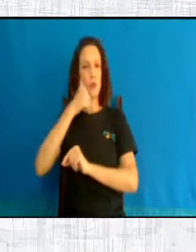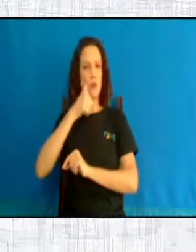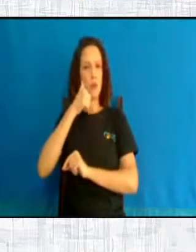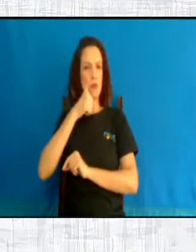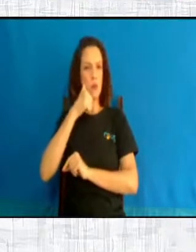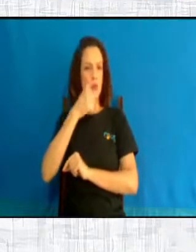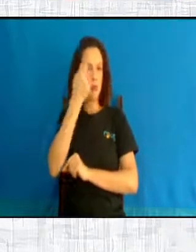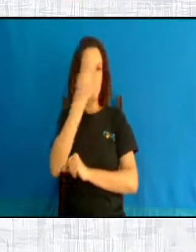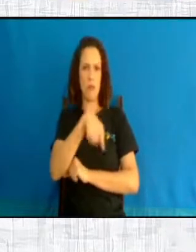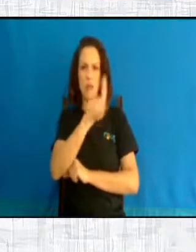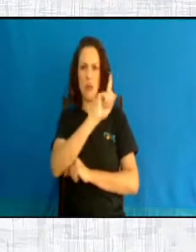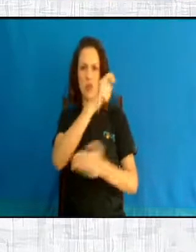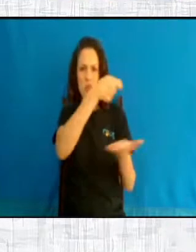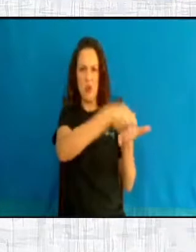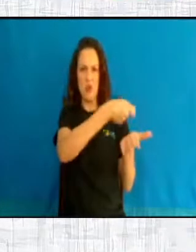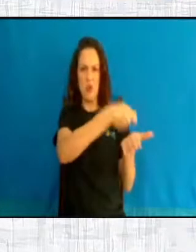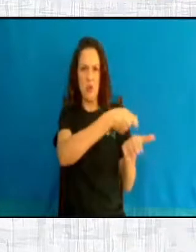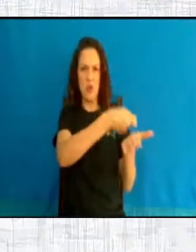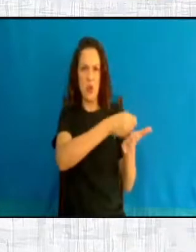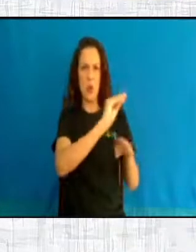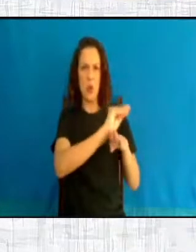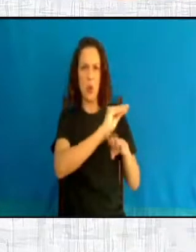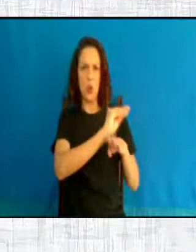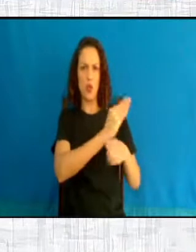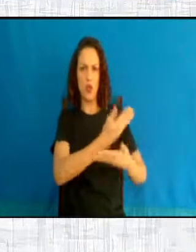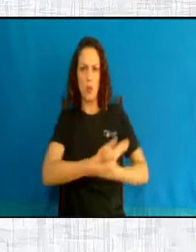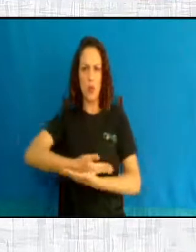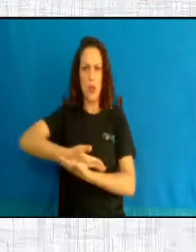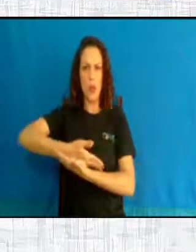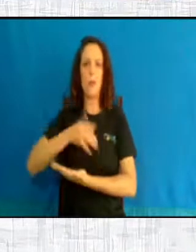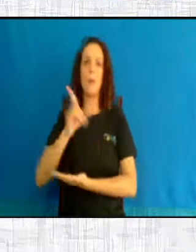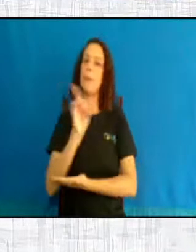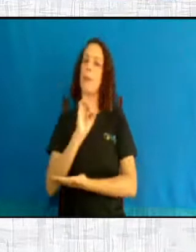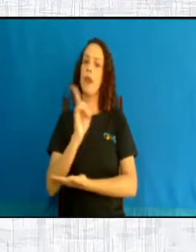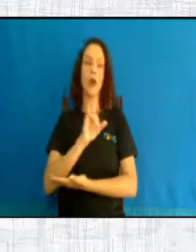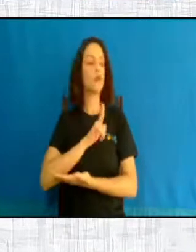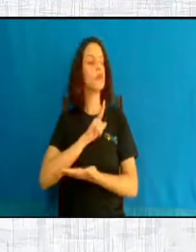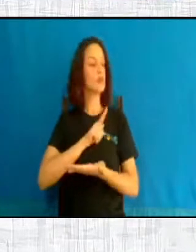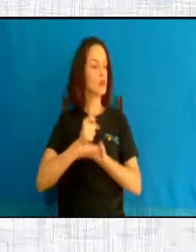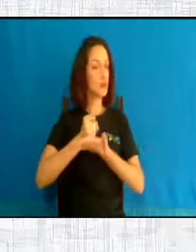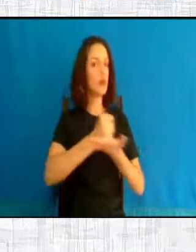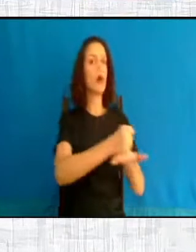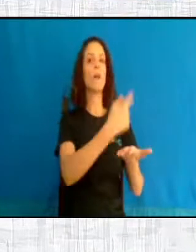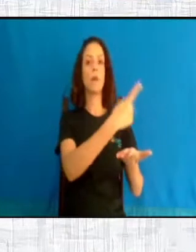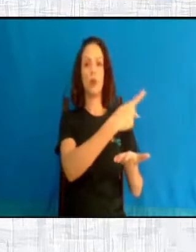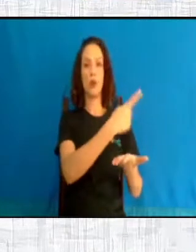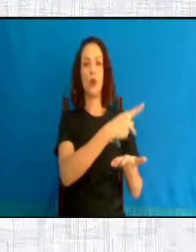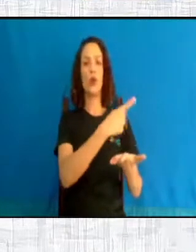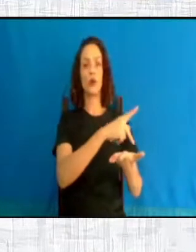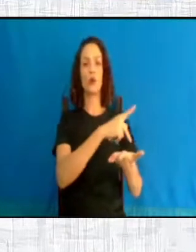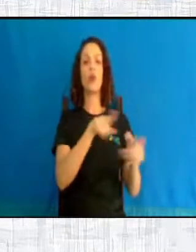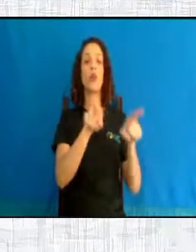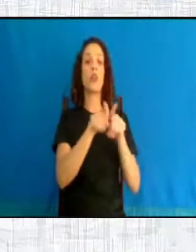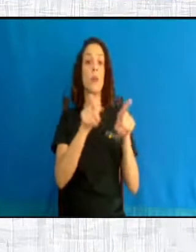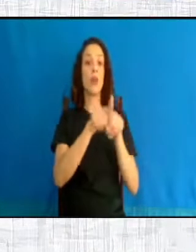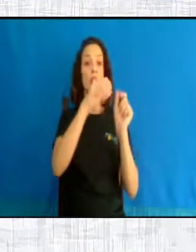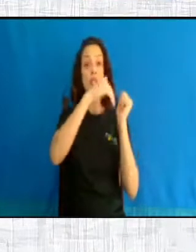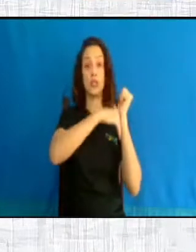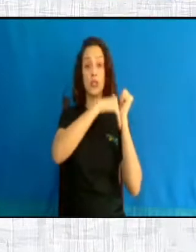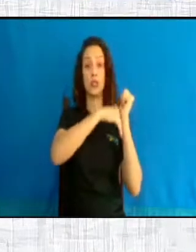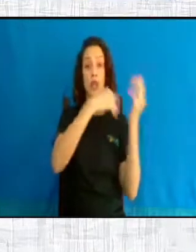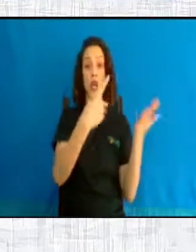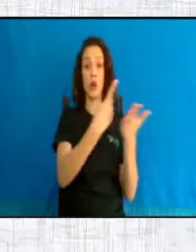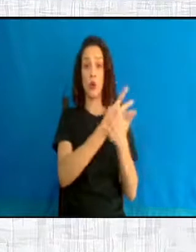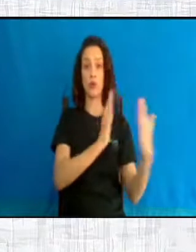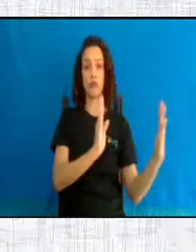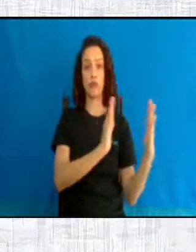criança. Ela pode doar imediatamente. Tem todo o apoio. É sigiloso o processo. E ela ainda tem amparo e apoio